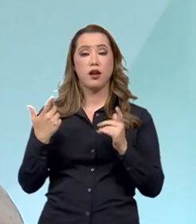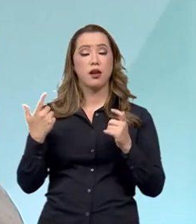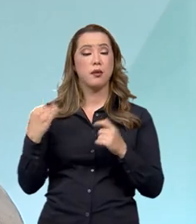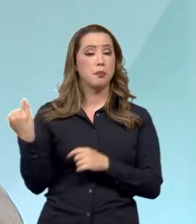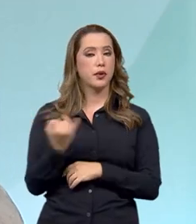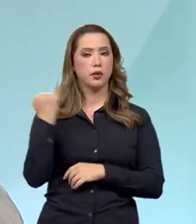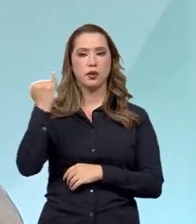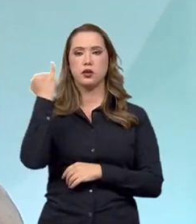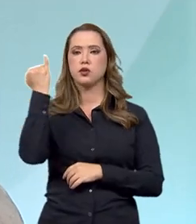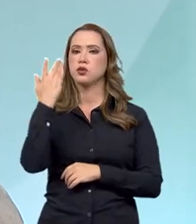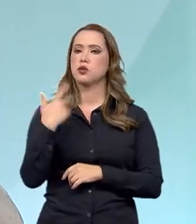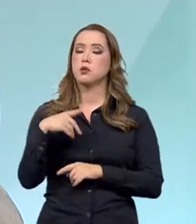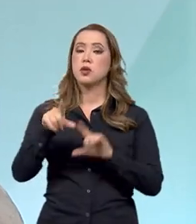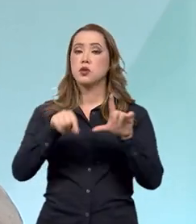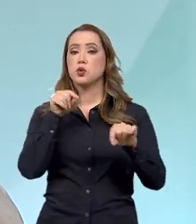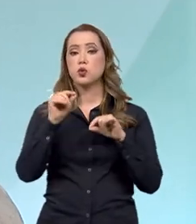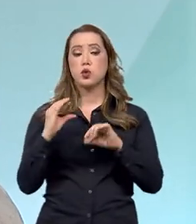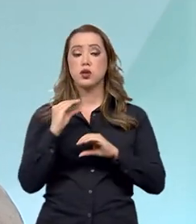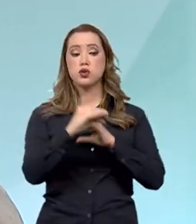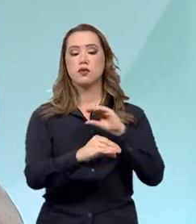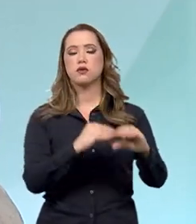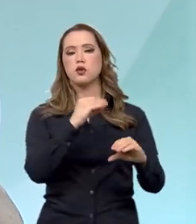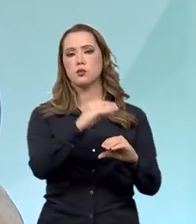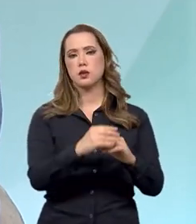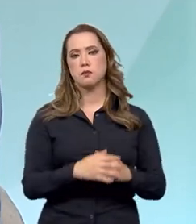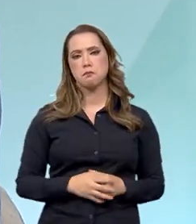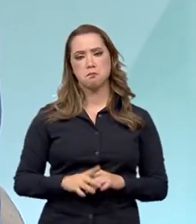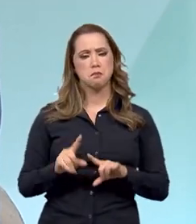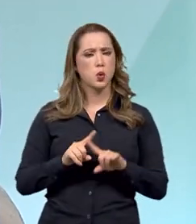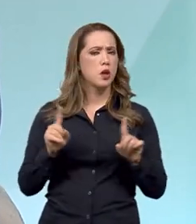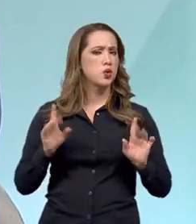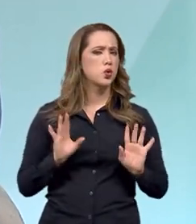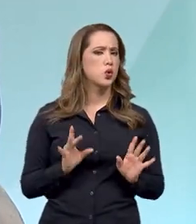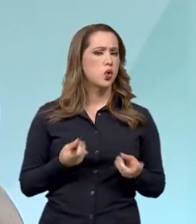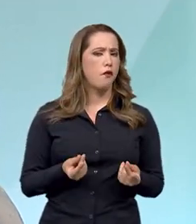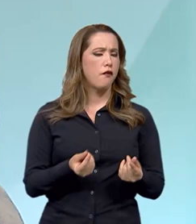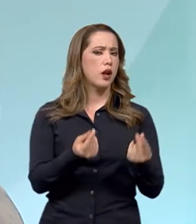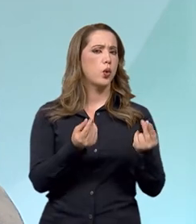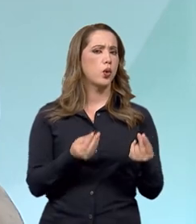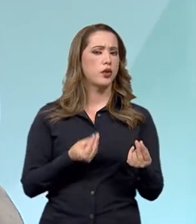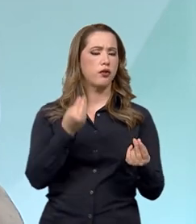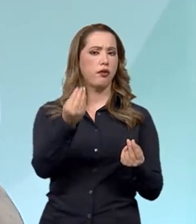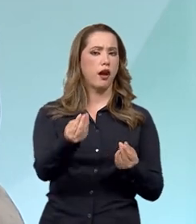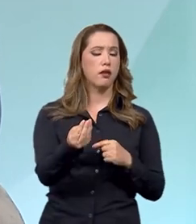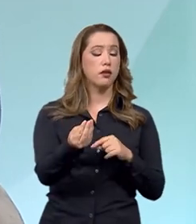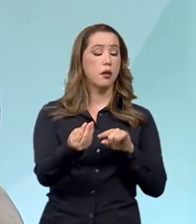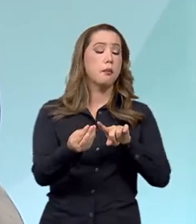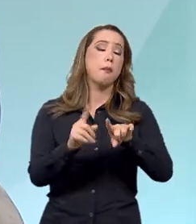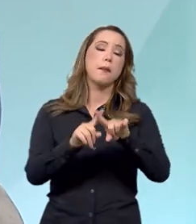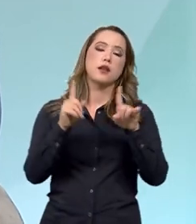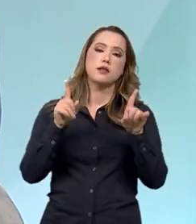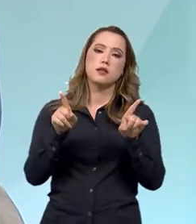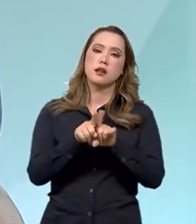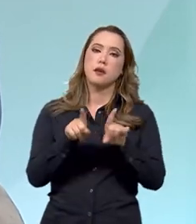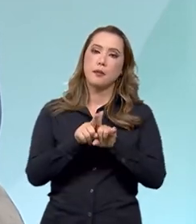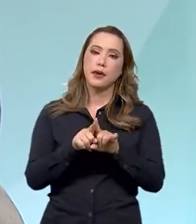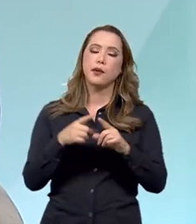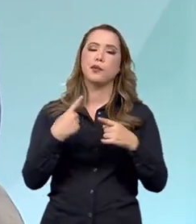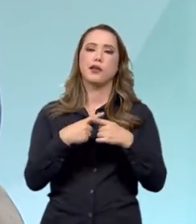importante para as opções de investimento. Não só pelo custo que oferece, mas também pelo custo